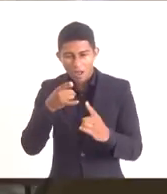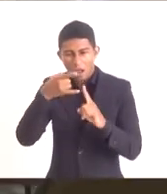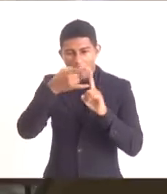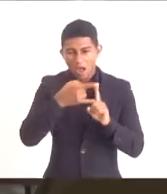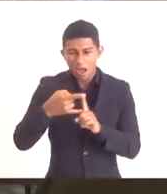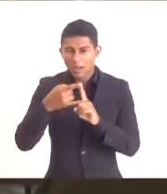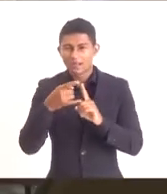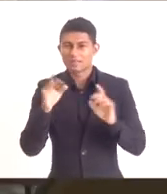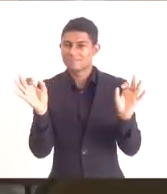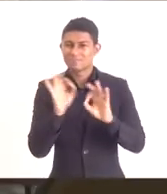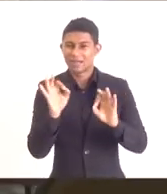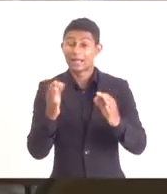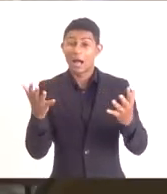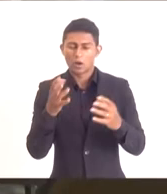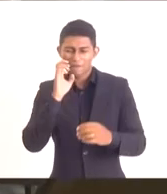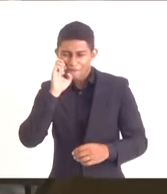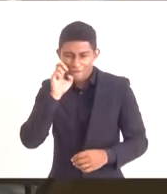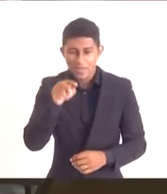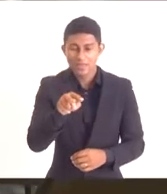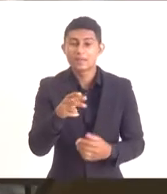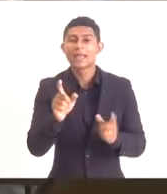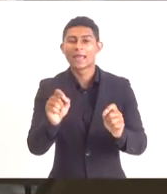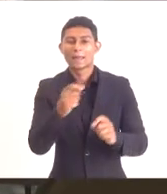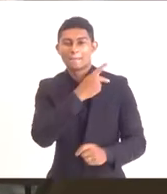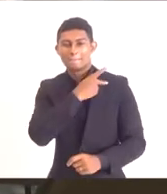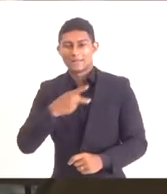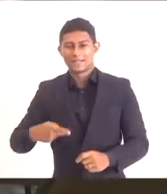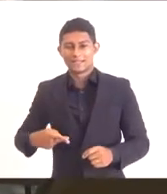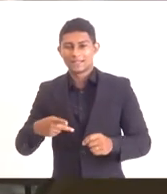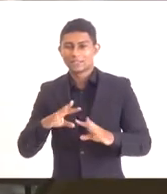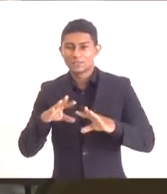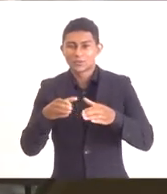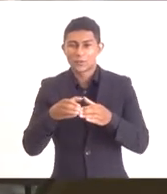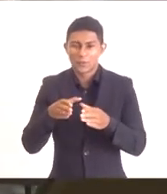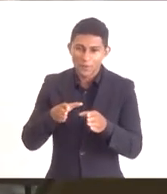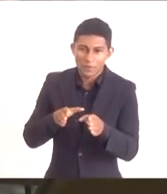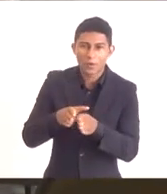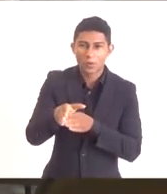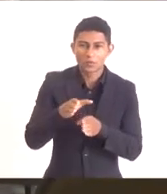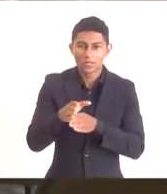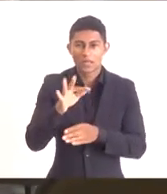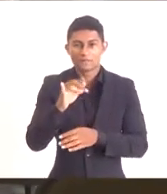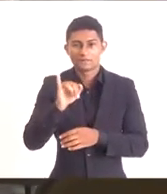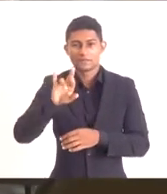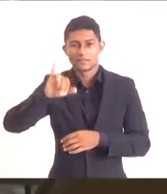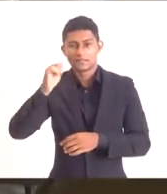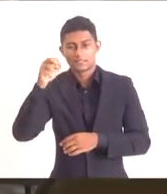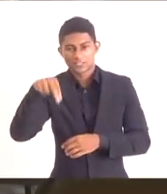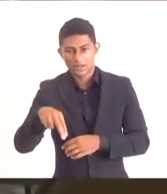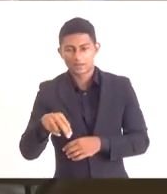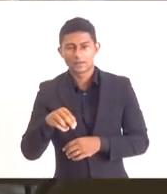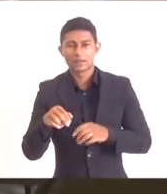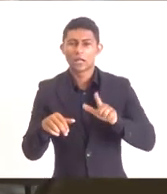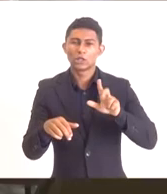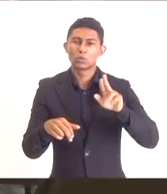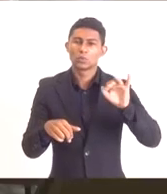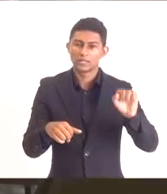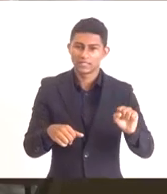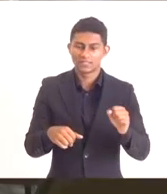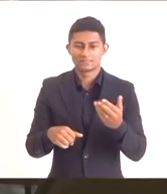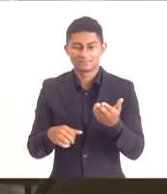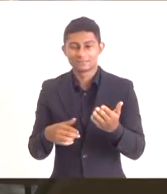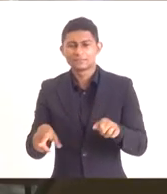nosso presidente em exercício do Conselho da Firjão, Luiz Caetano. Queria saudar aqui